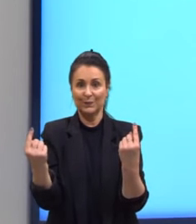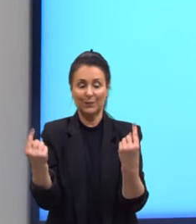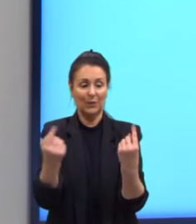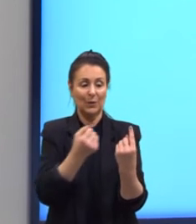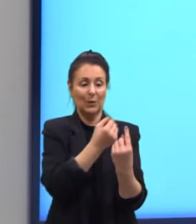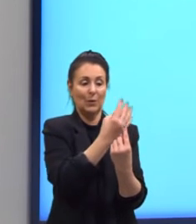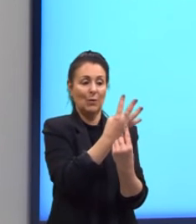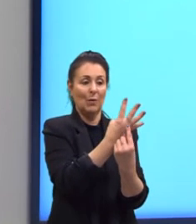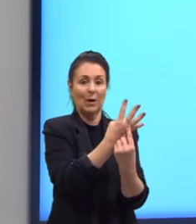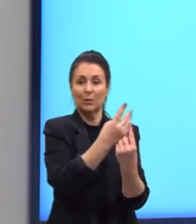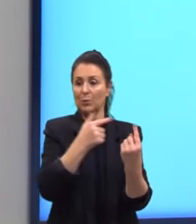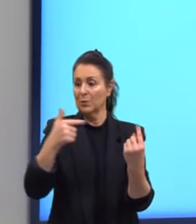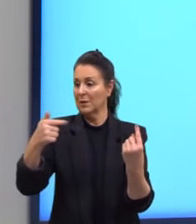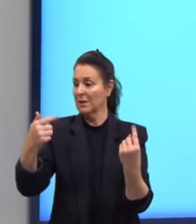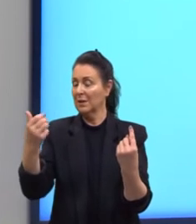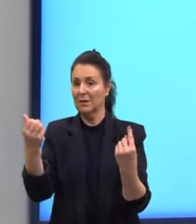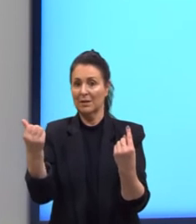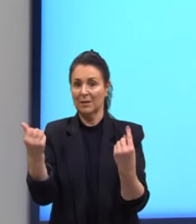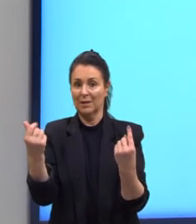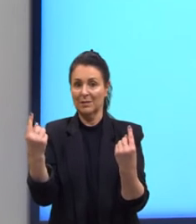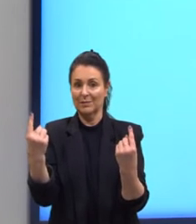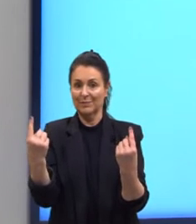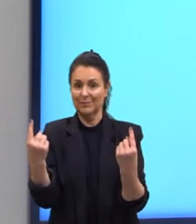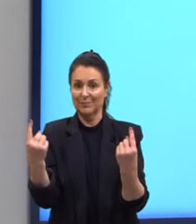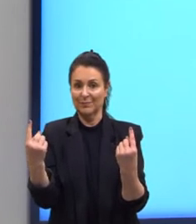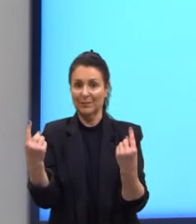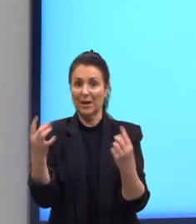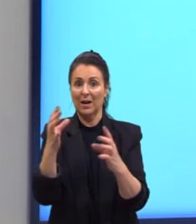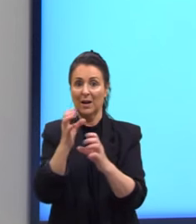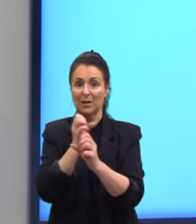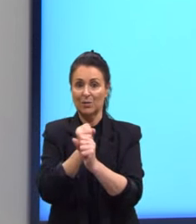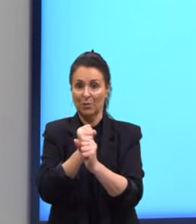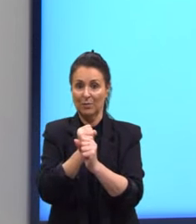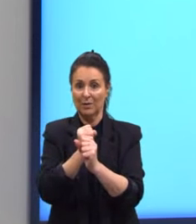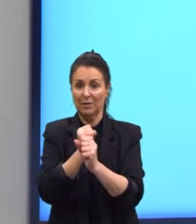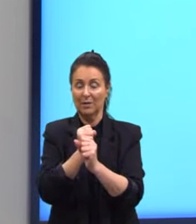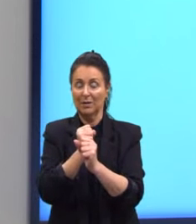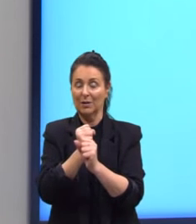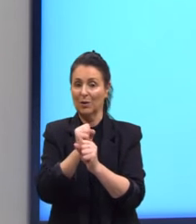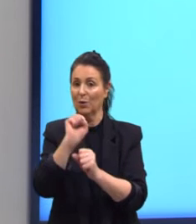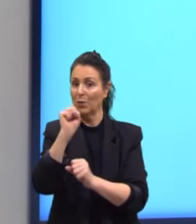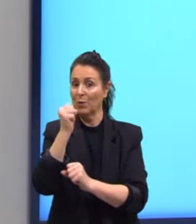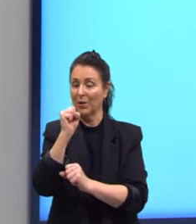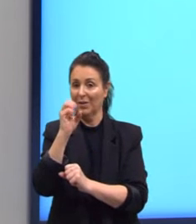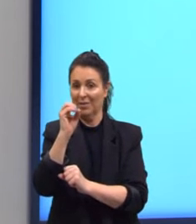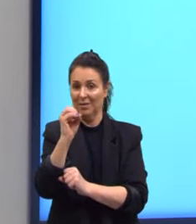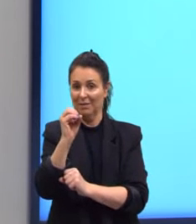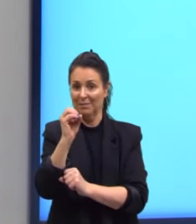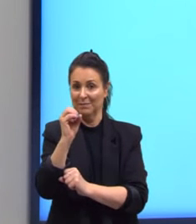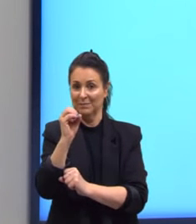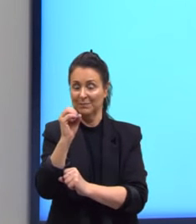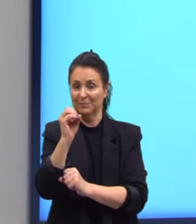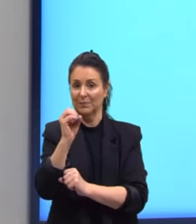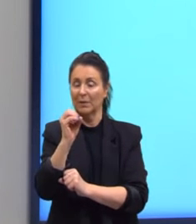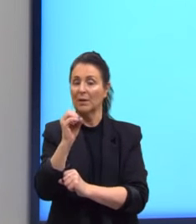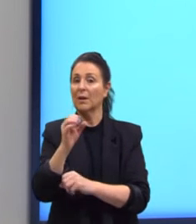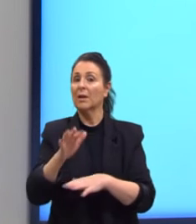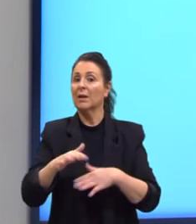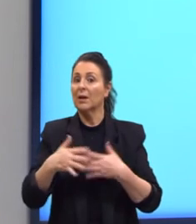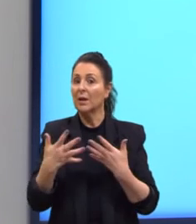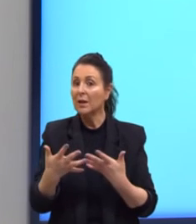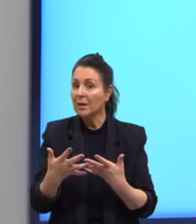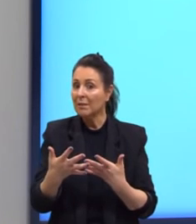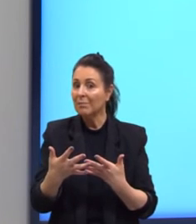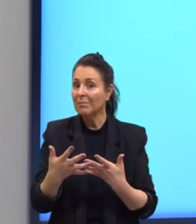eram 4 e 76 a soma também resulta em 80. Então basicamente se for o